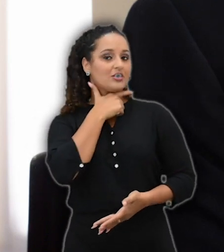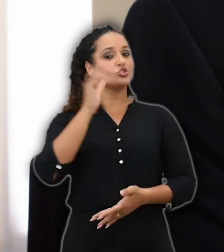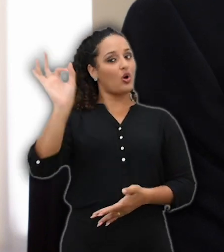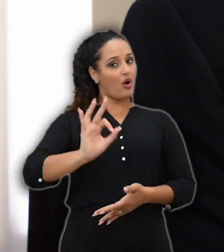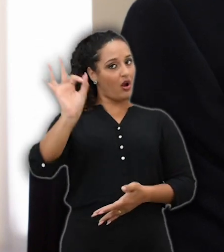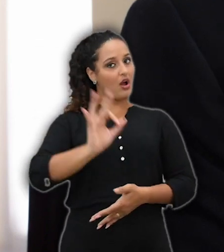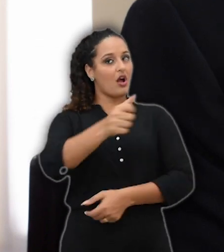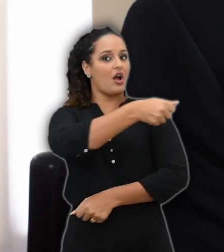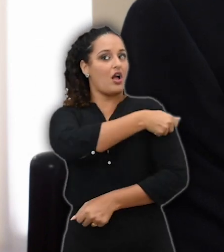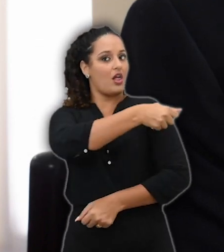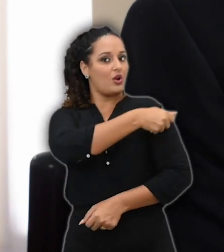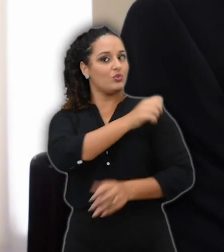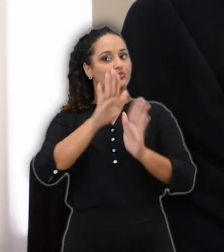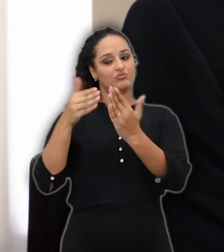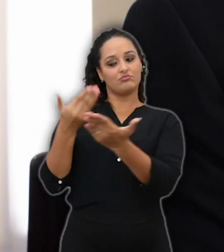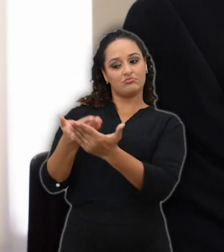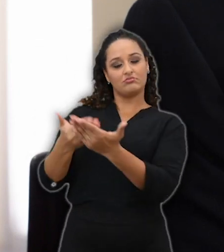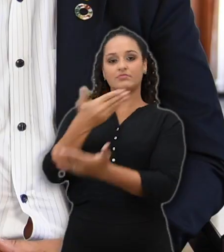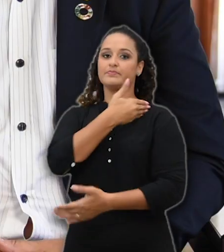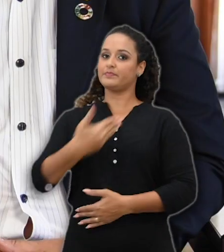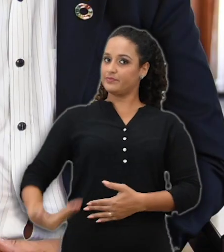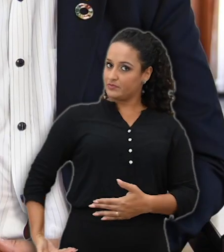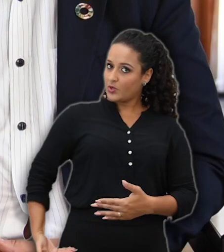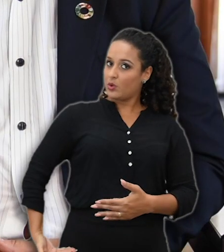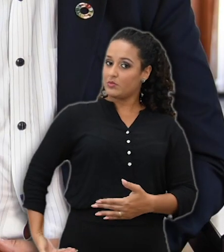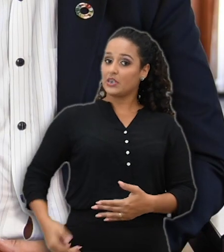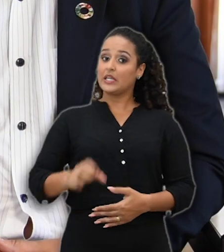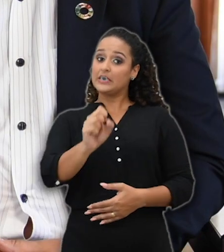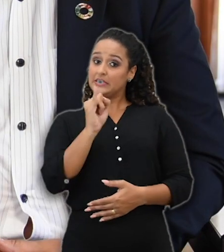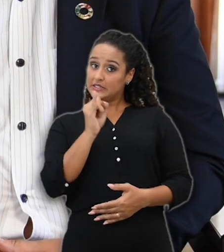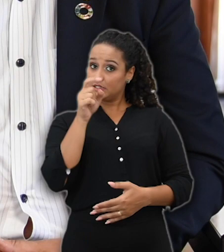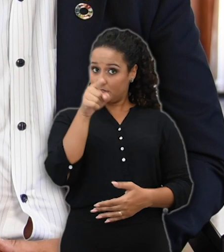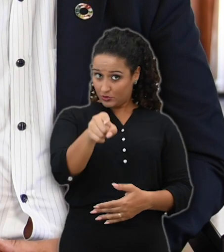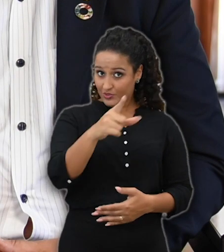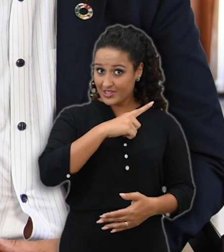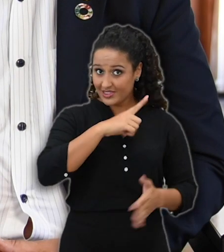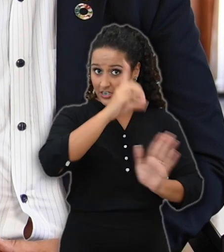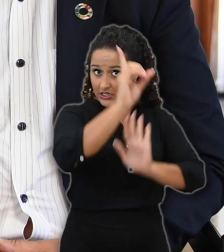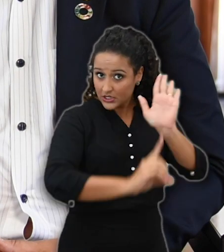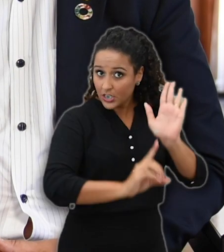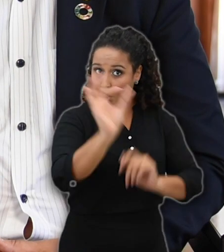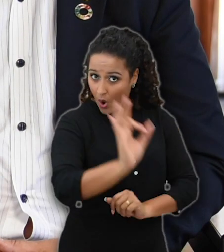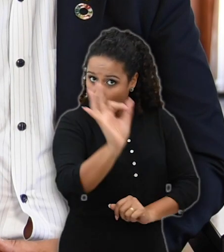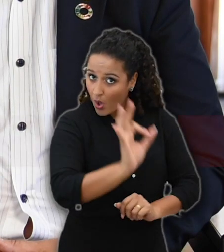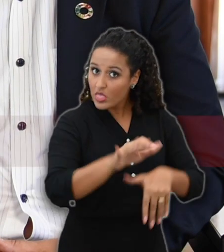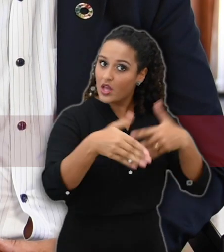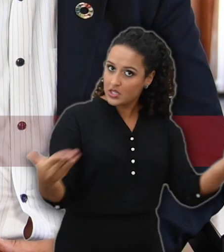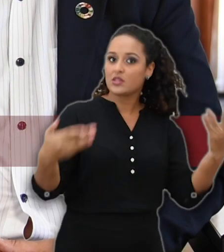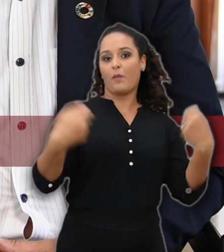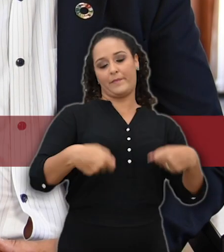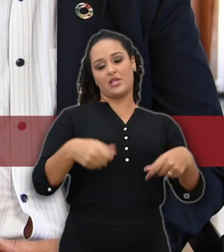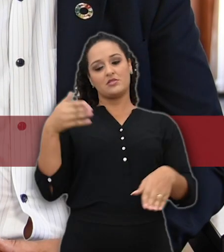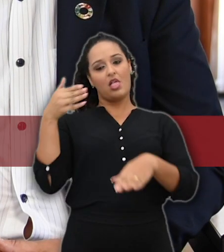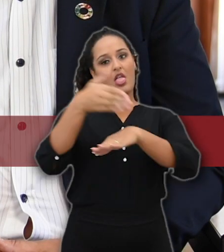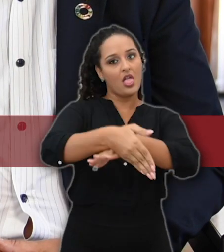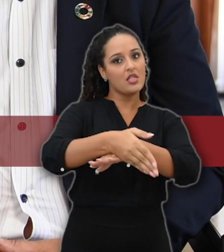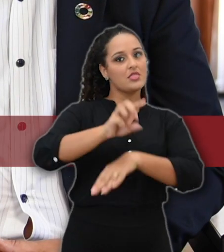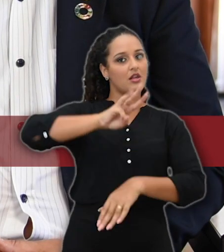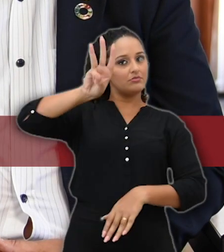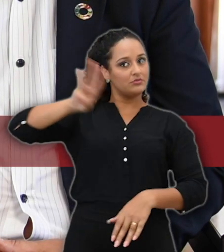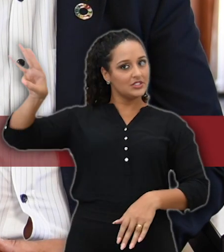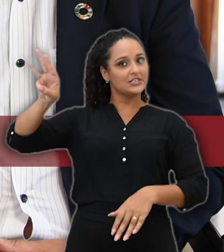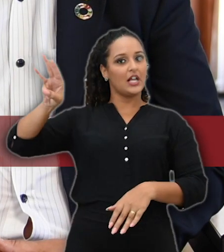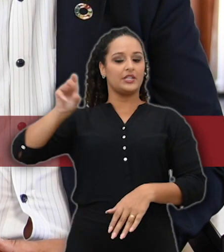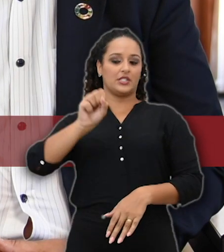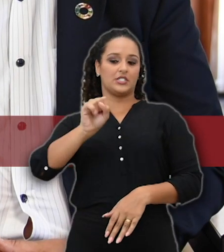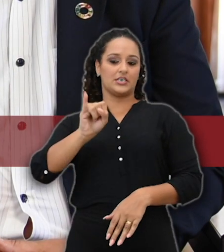alunos cotistas oriundos de escola pública. Se você tem direito a essa cota, você deve observar no site do SISU,